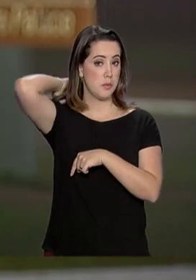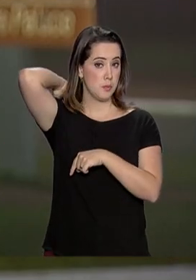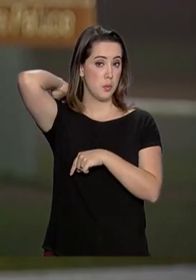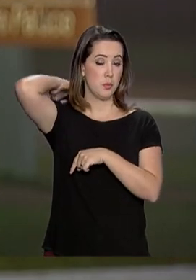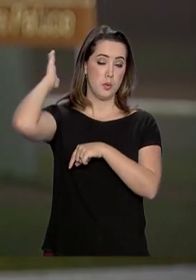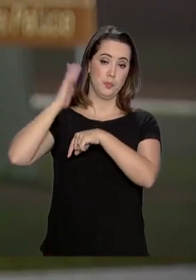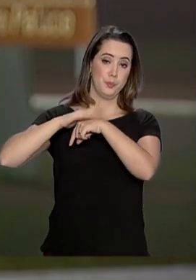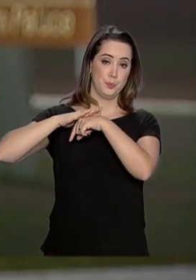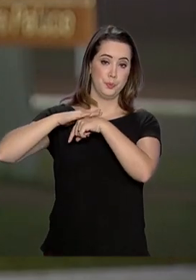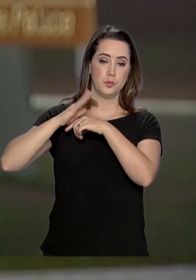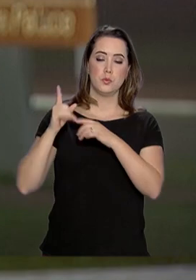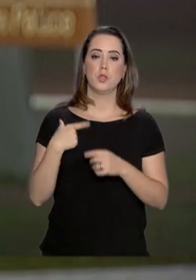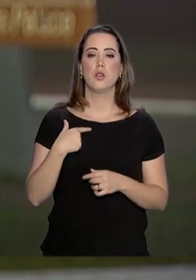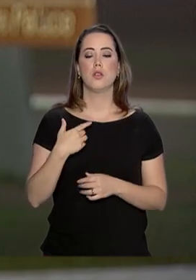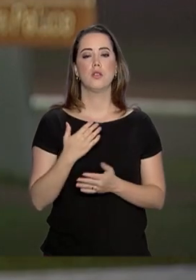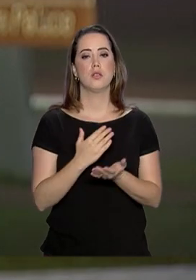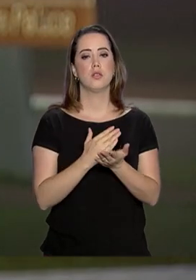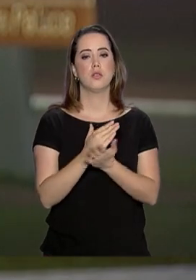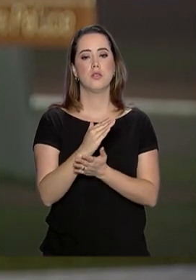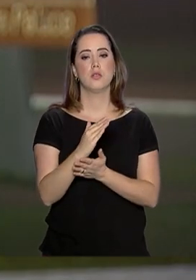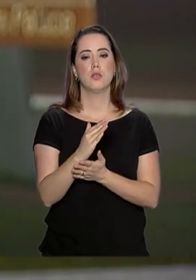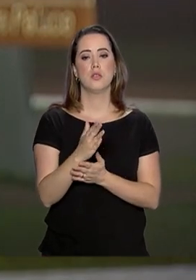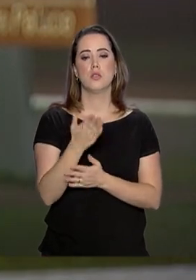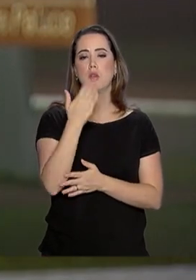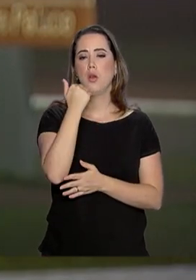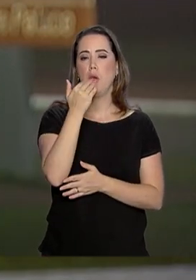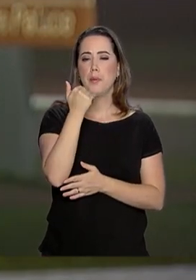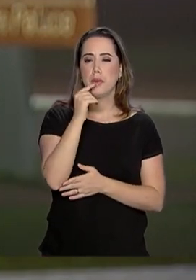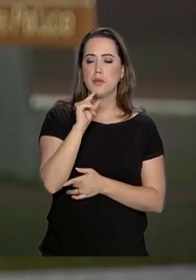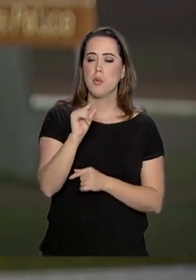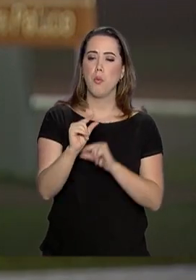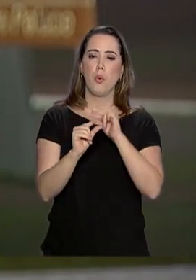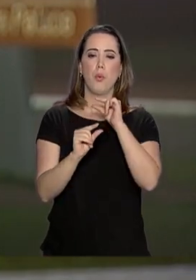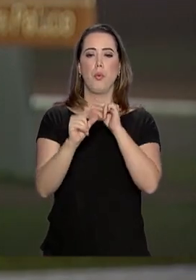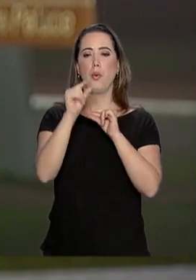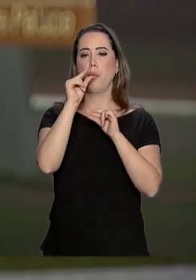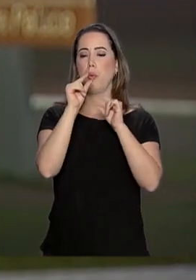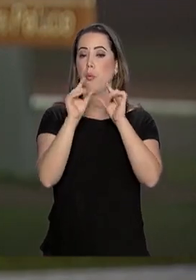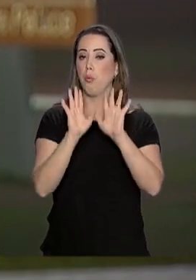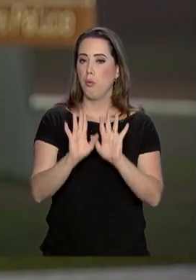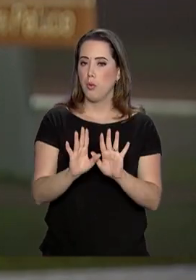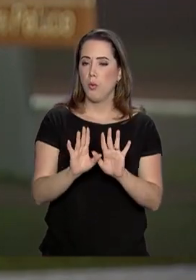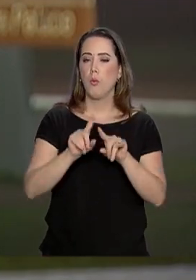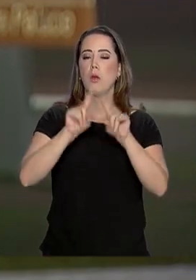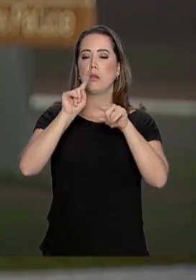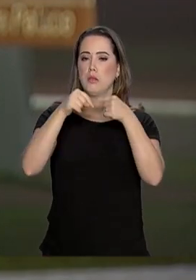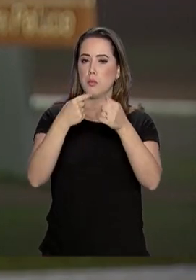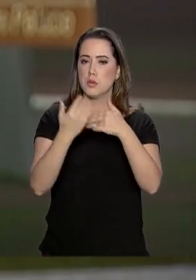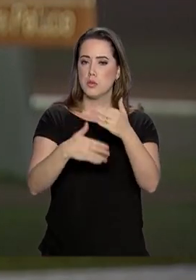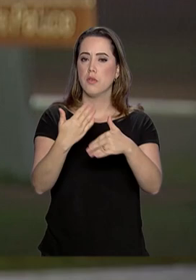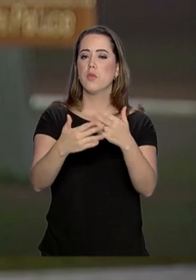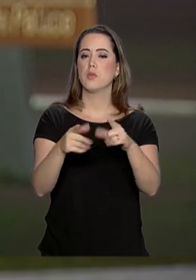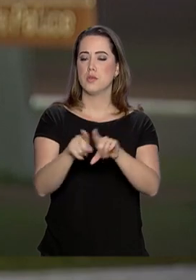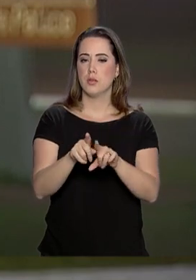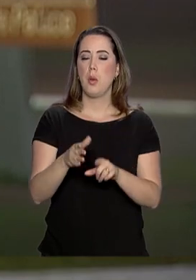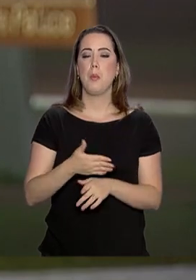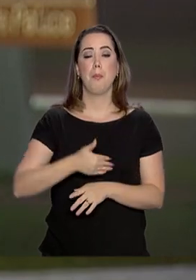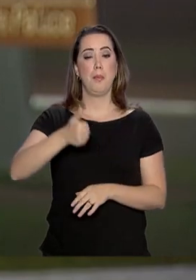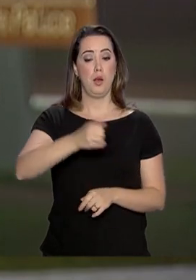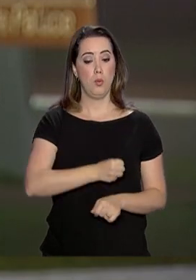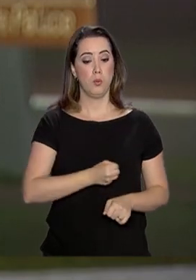teve uma introdução alimentar gradual, pastosa, e houve também evolução da movimentação